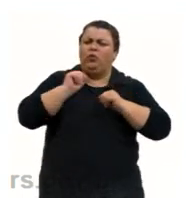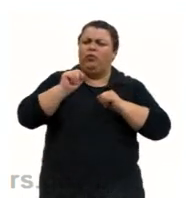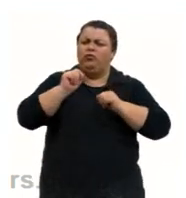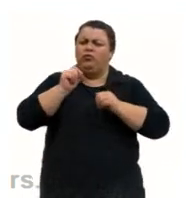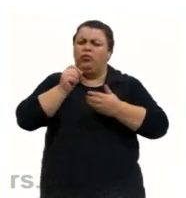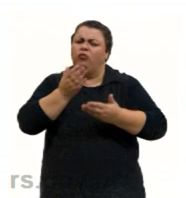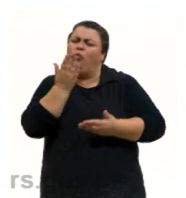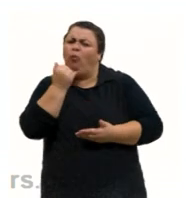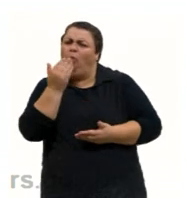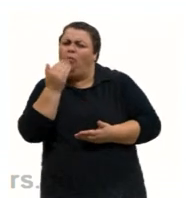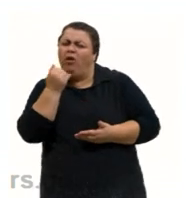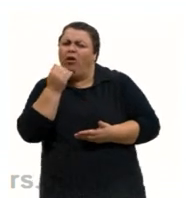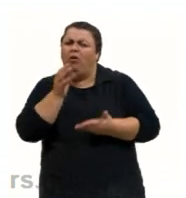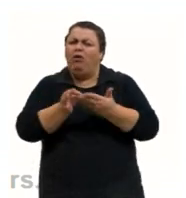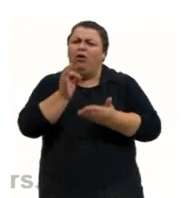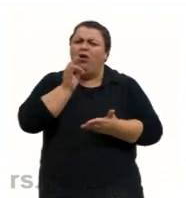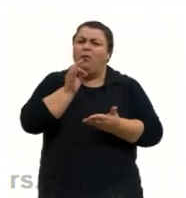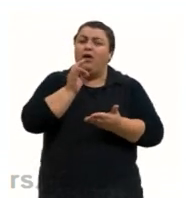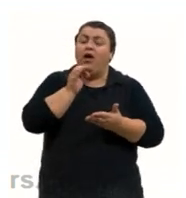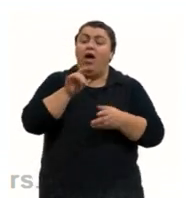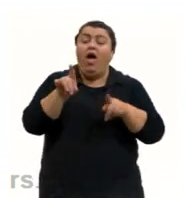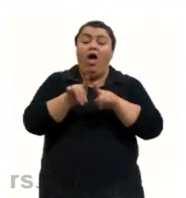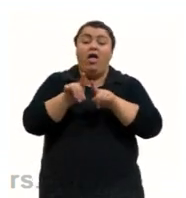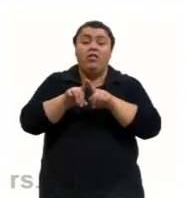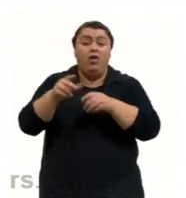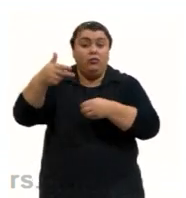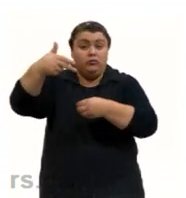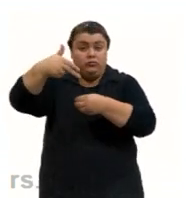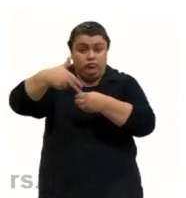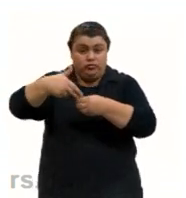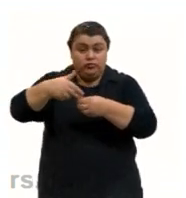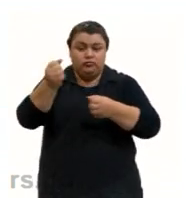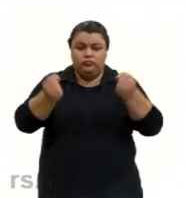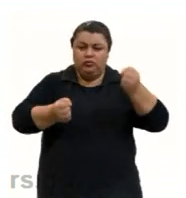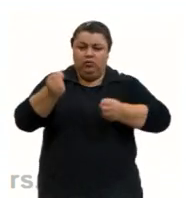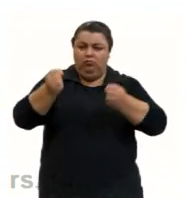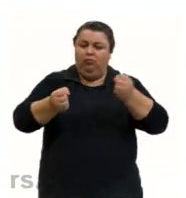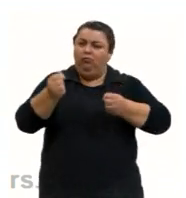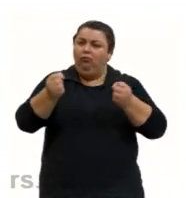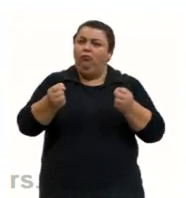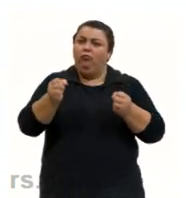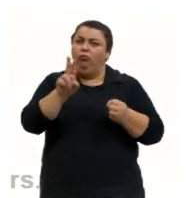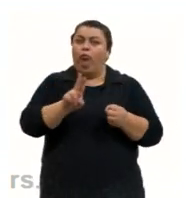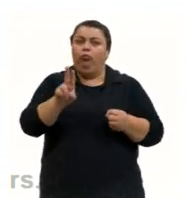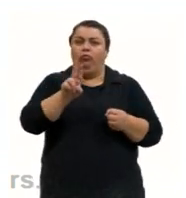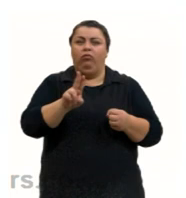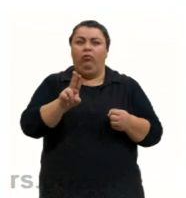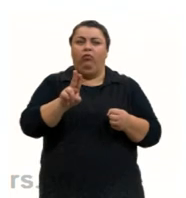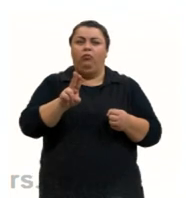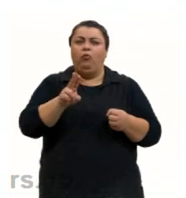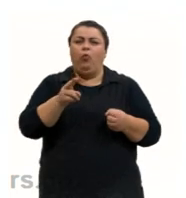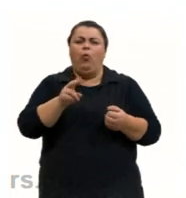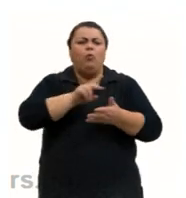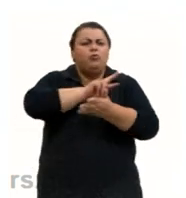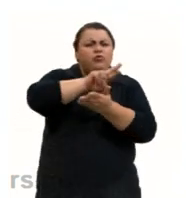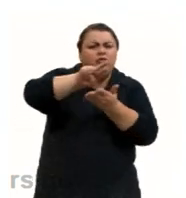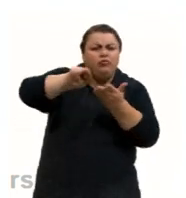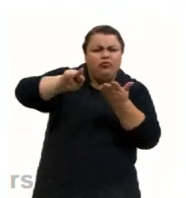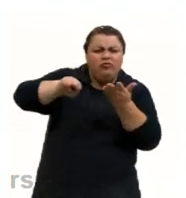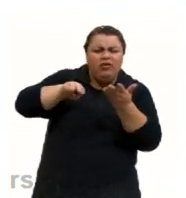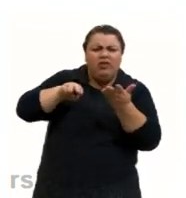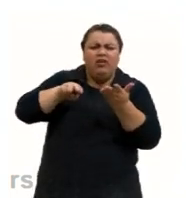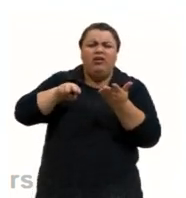café da manhã, até o combustível dos veículos que nos carregam de um lado para o outro? Como são diferentes essas